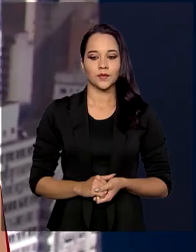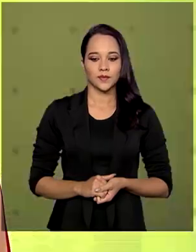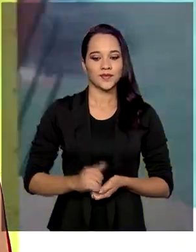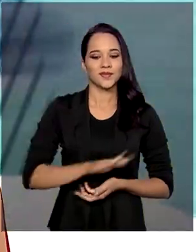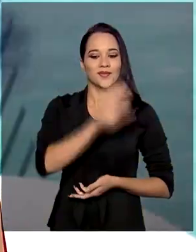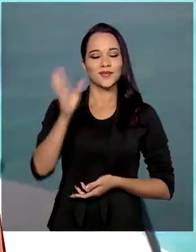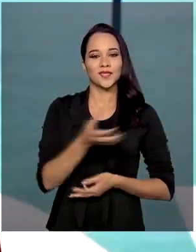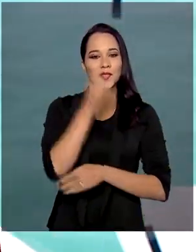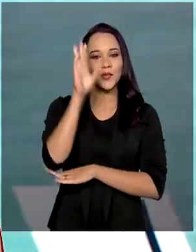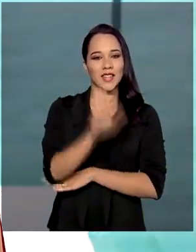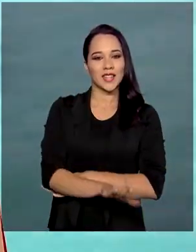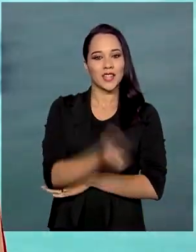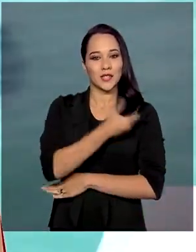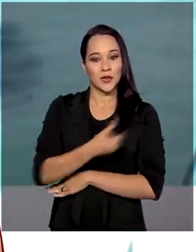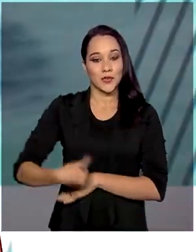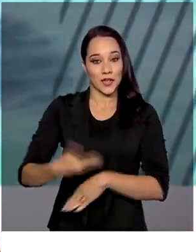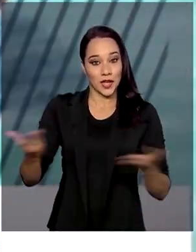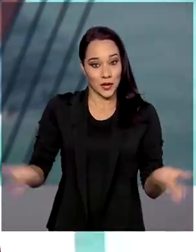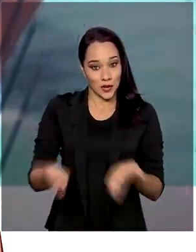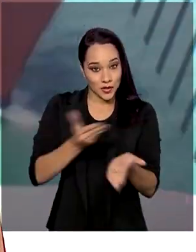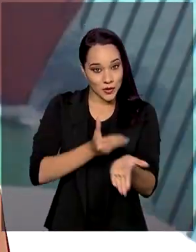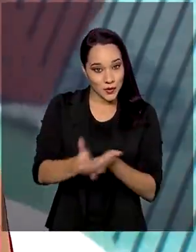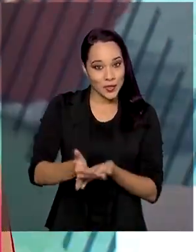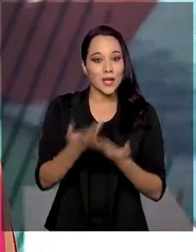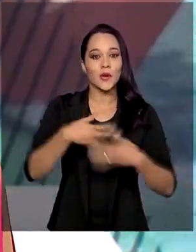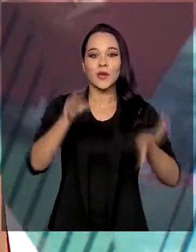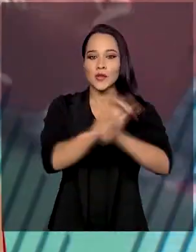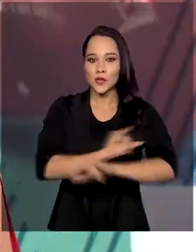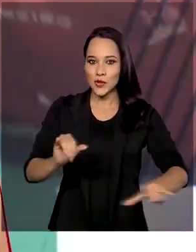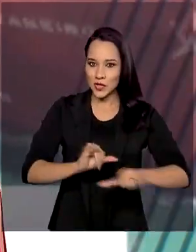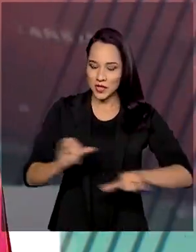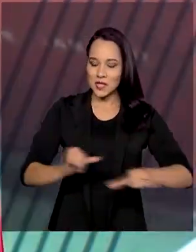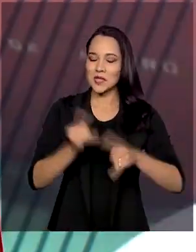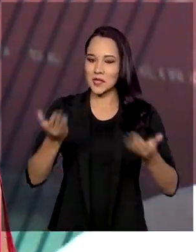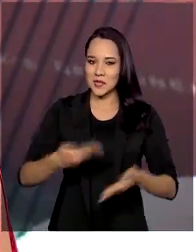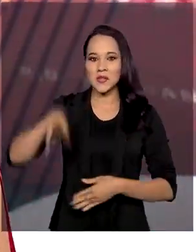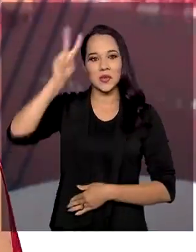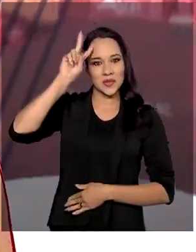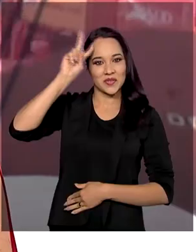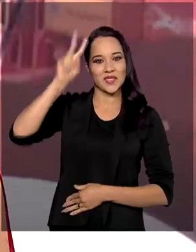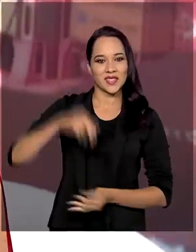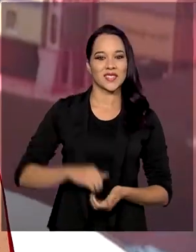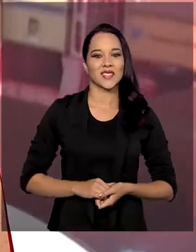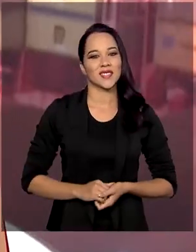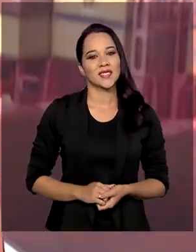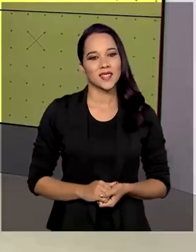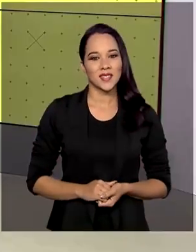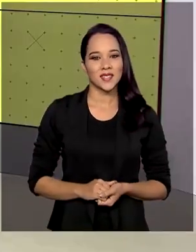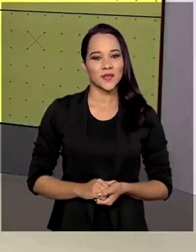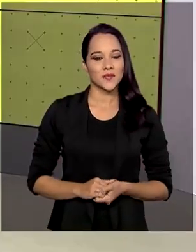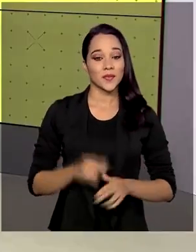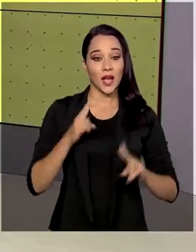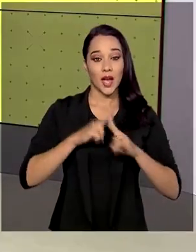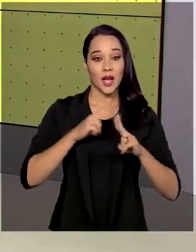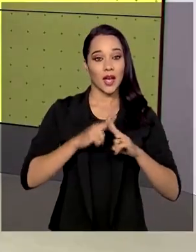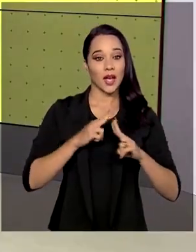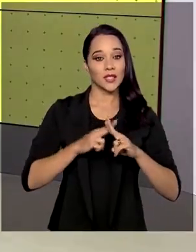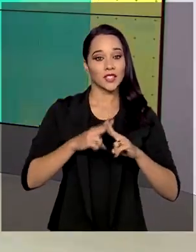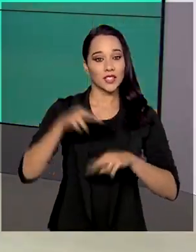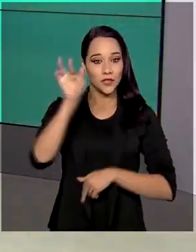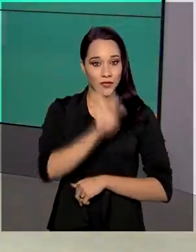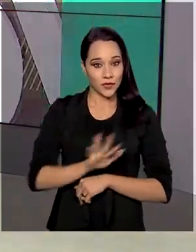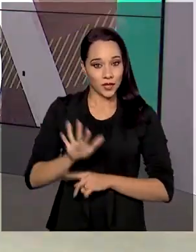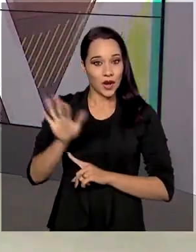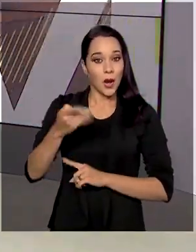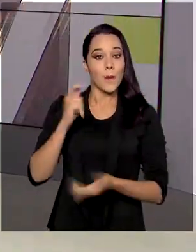Olá, boa tarde. O governo agora já está no ar com as notícias que movimentam esta segunda-feira. A Caixa Econômica